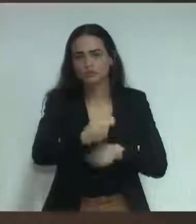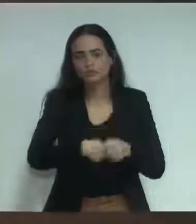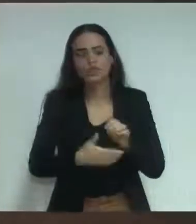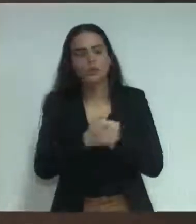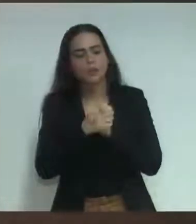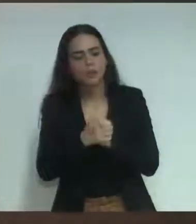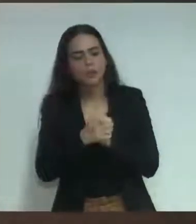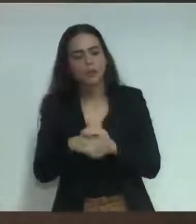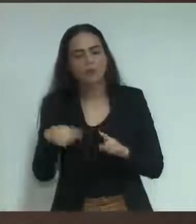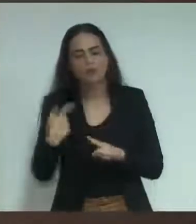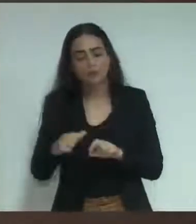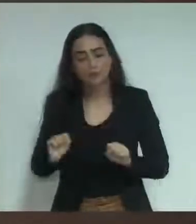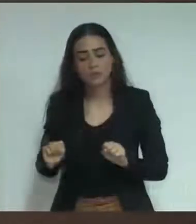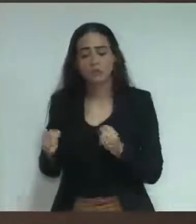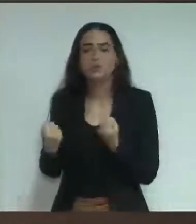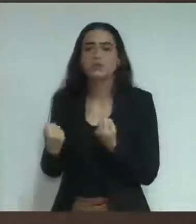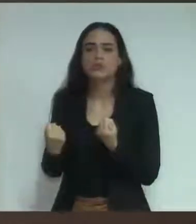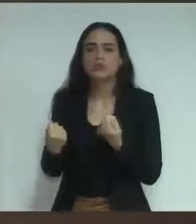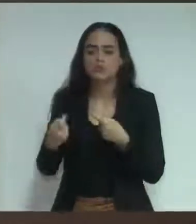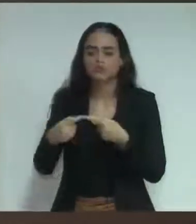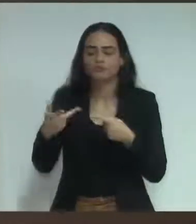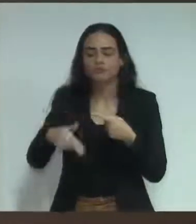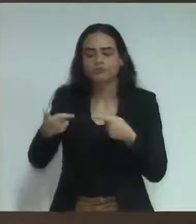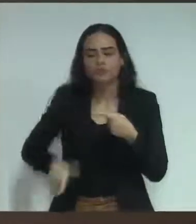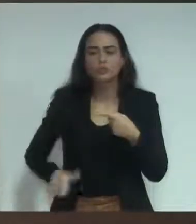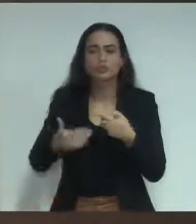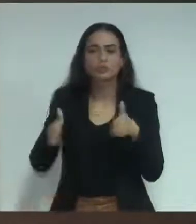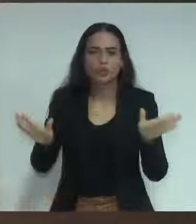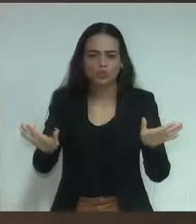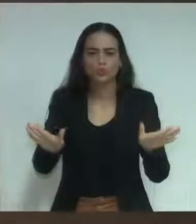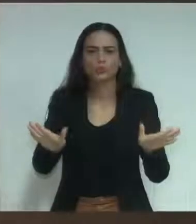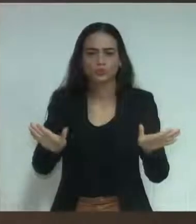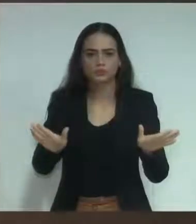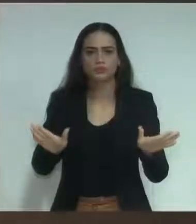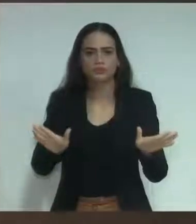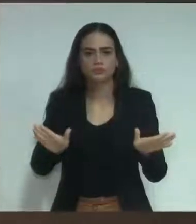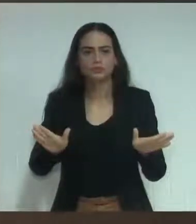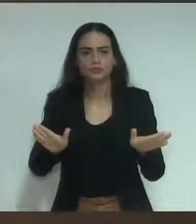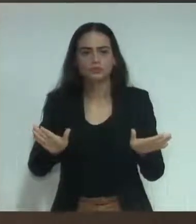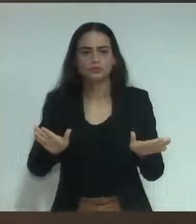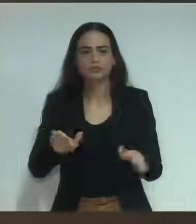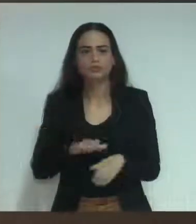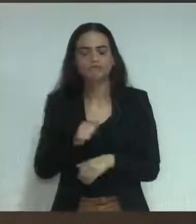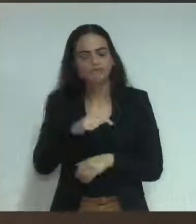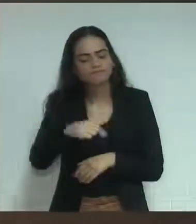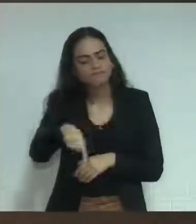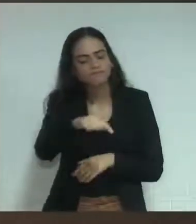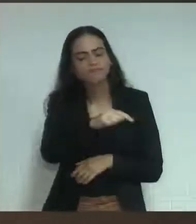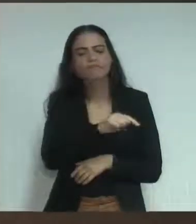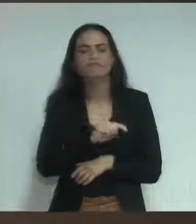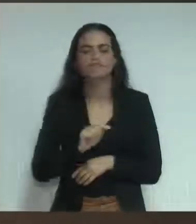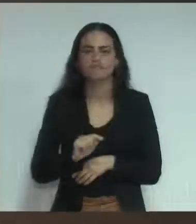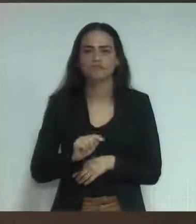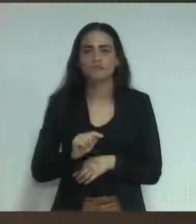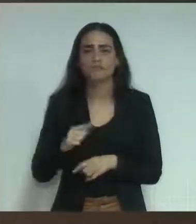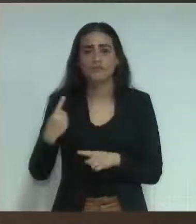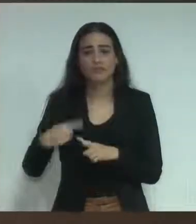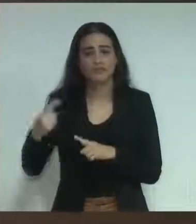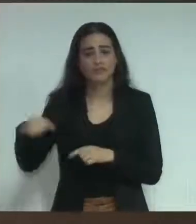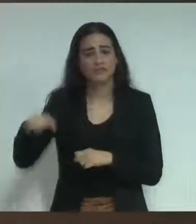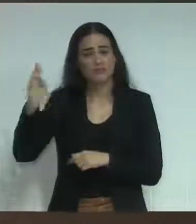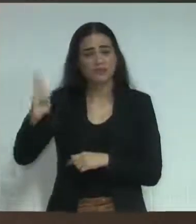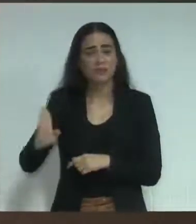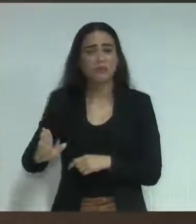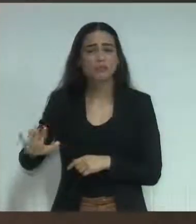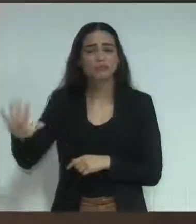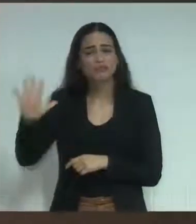reabertura da Santa Casa, que foi uma simples reabertura, de reestruturação a duras penas, justamente no momento da maior crise econômica